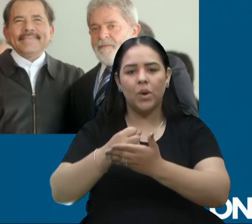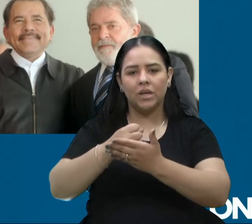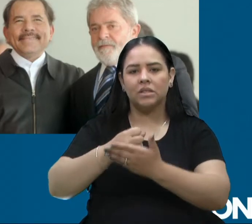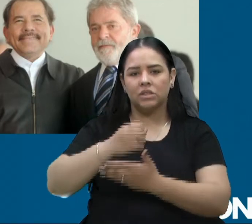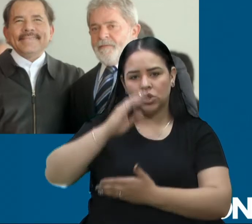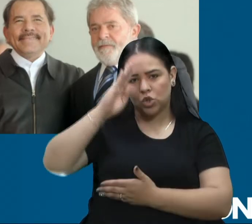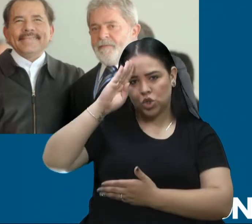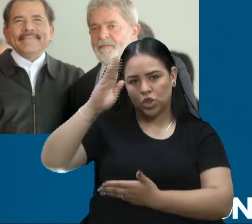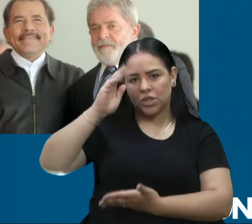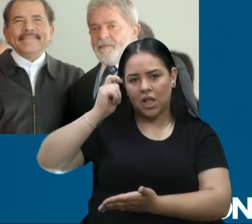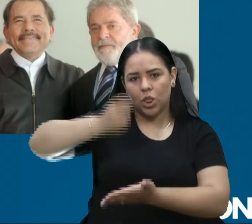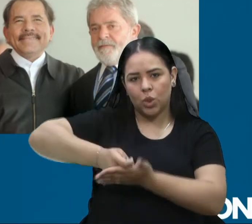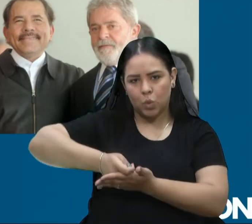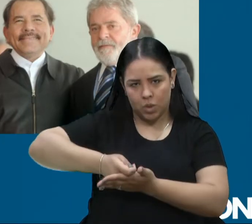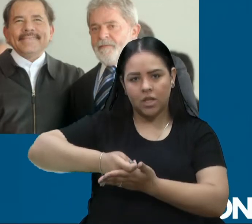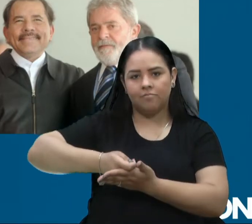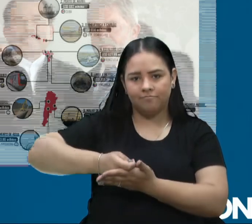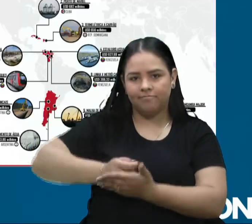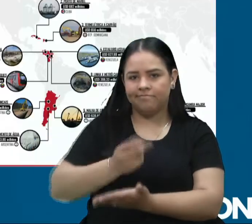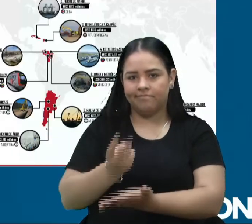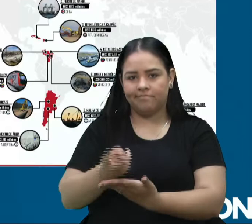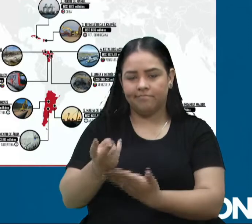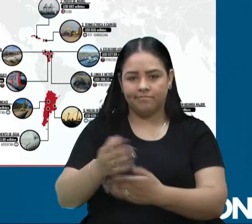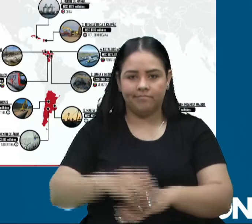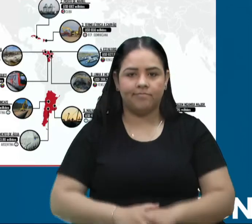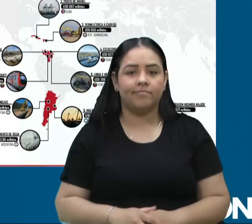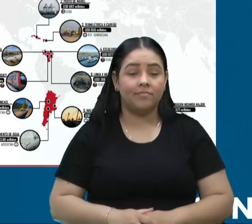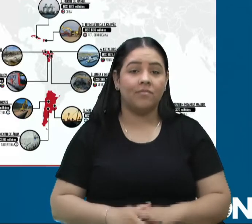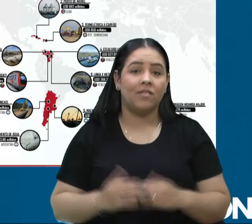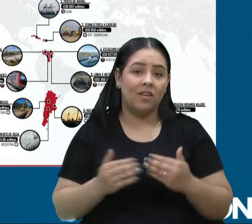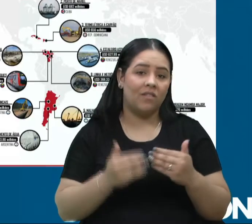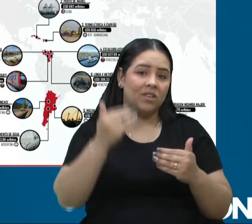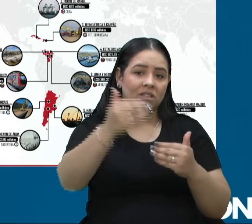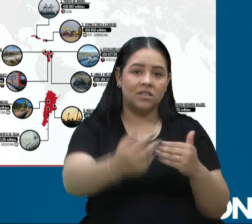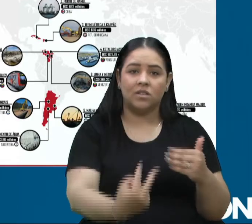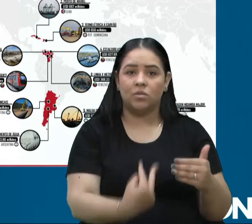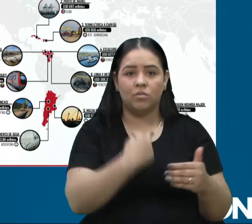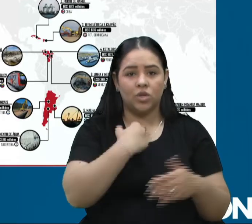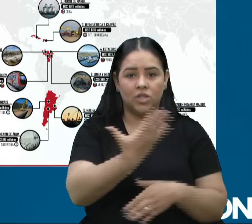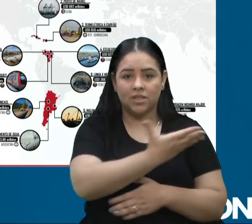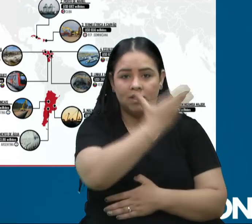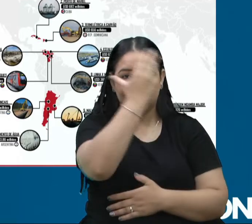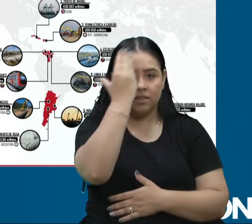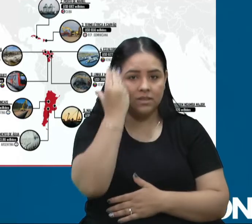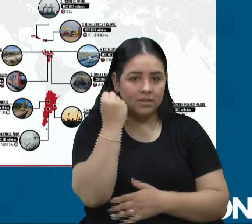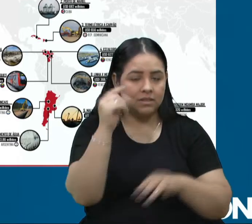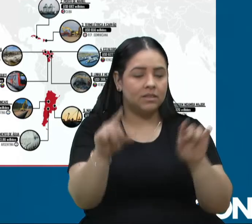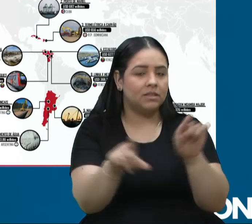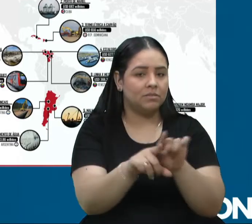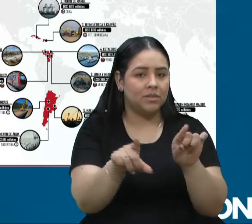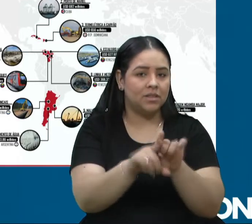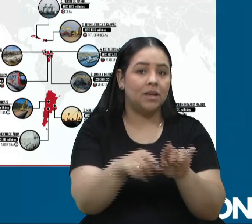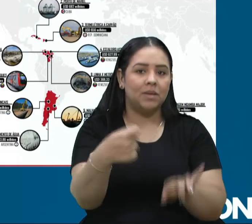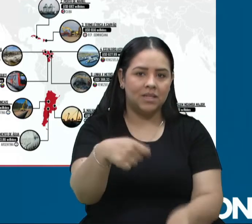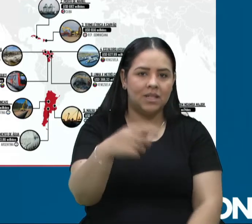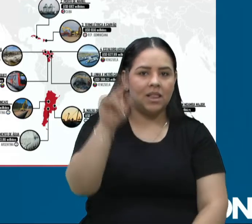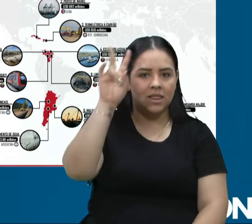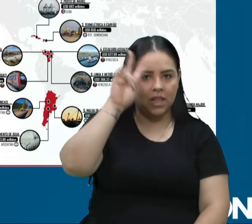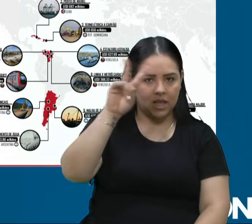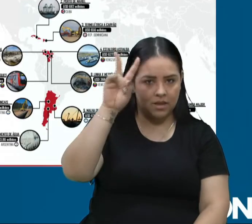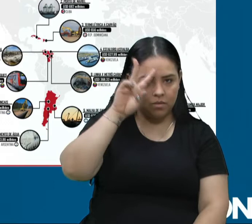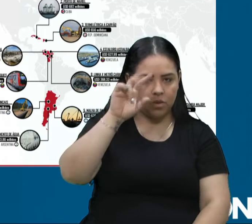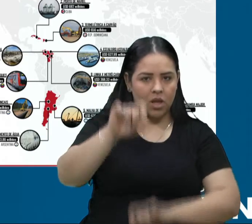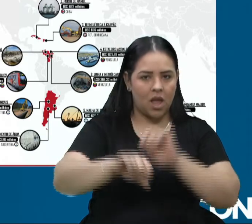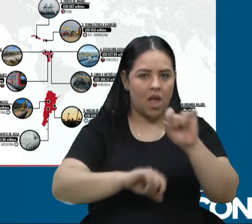como no mundo inteiro. Indo mais à frente, não tenho também como deixar de esquecer, deixar de lembrar melhor dizendo, algumas